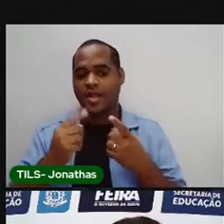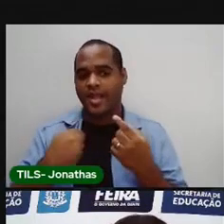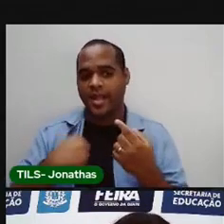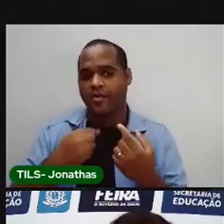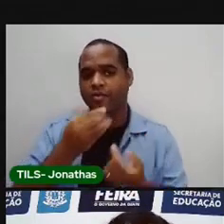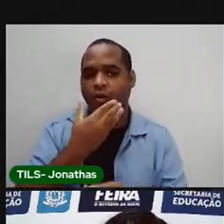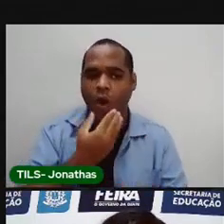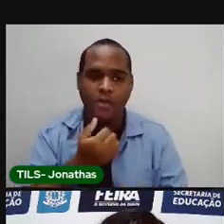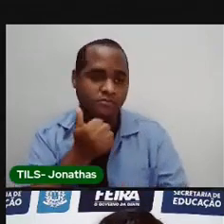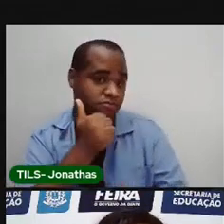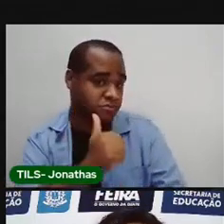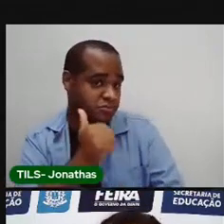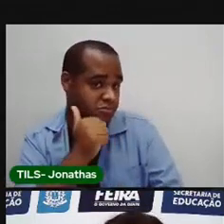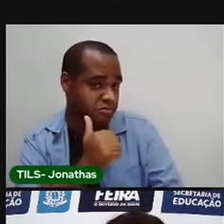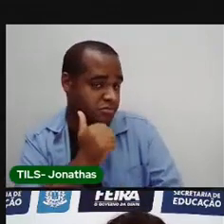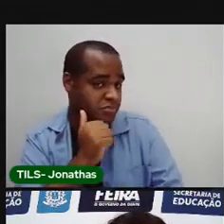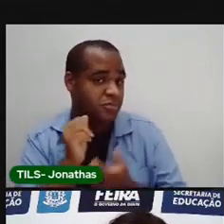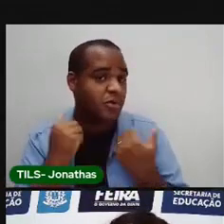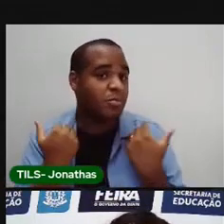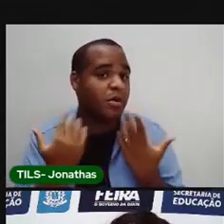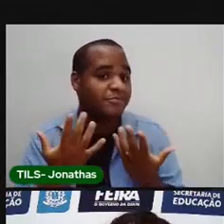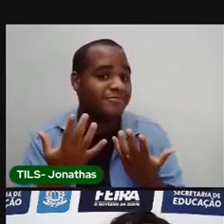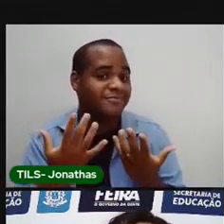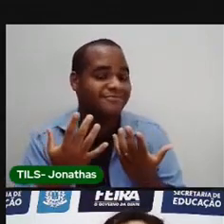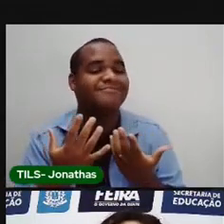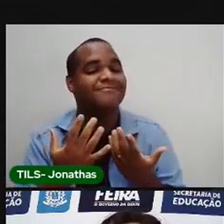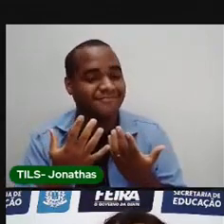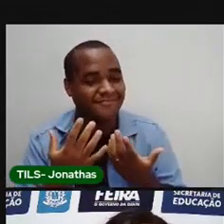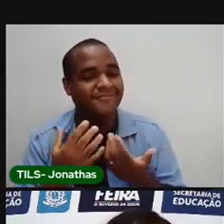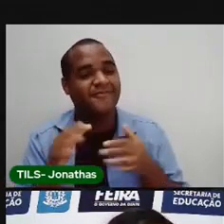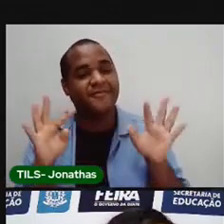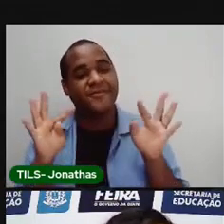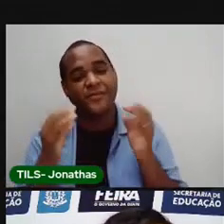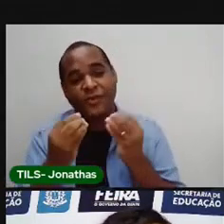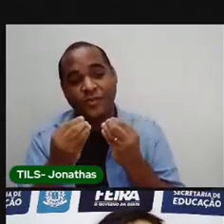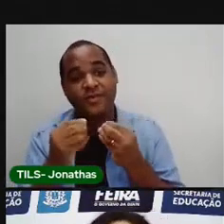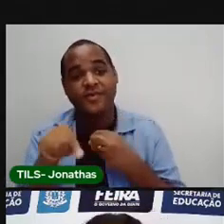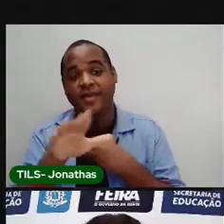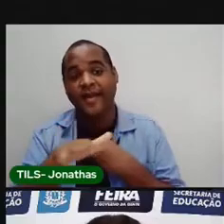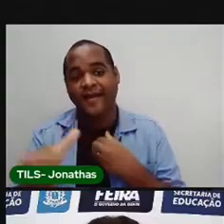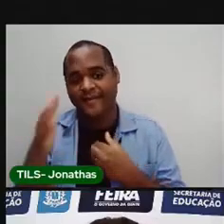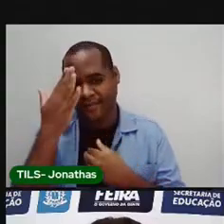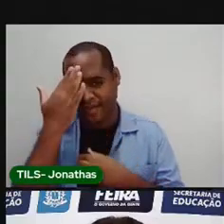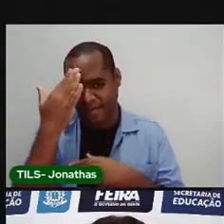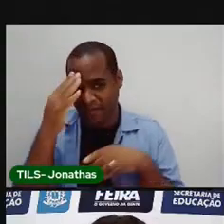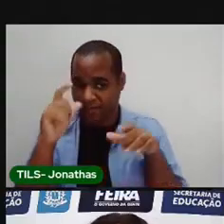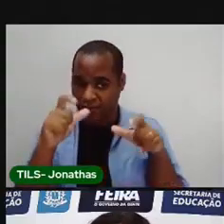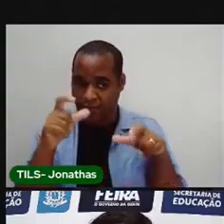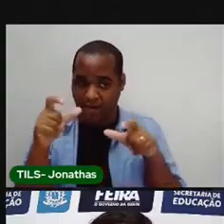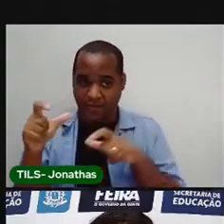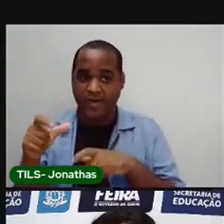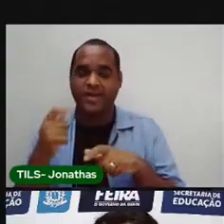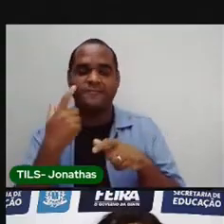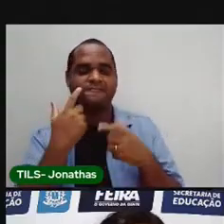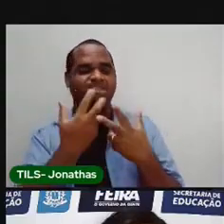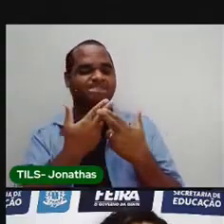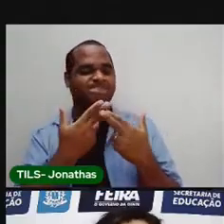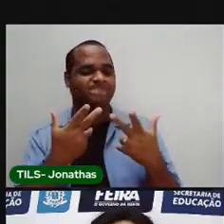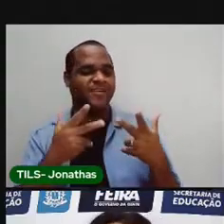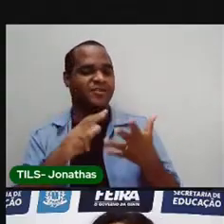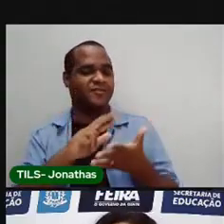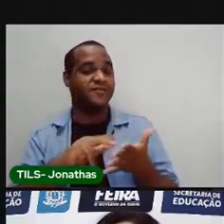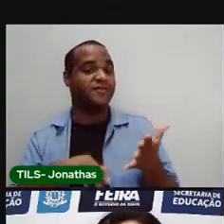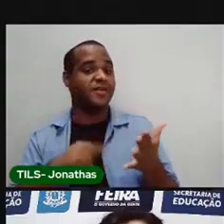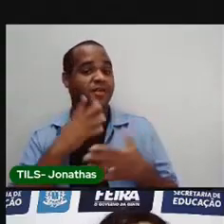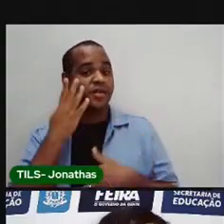gente nasceu menino, se a gente nasceu menina. Então, tudo. E ainda tem um lugar para observações gerais. E